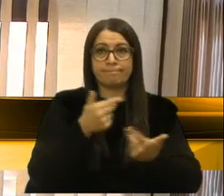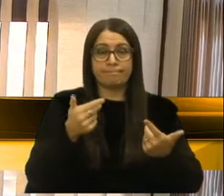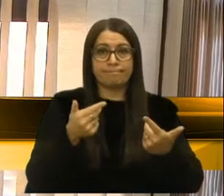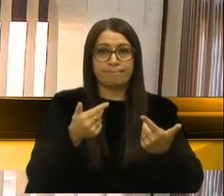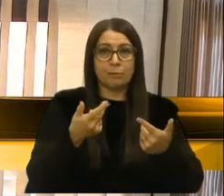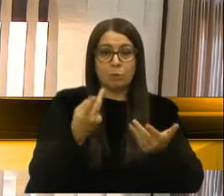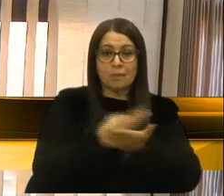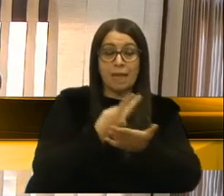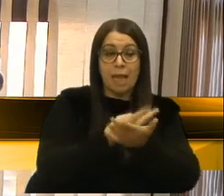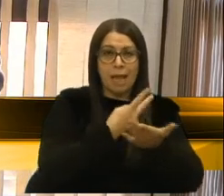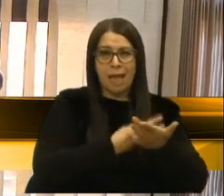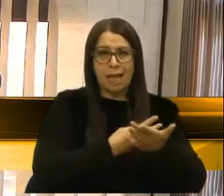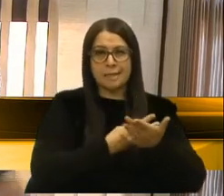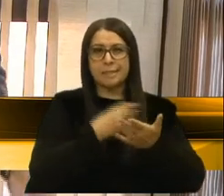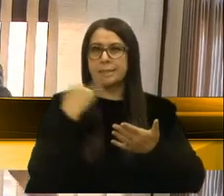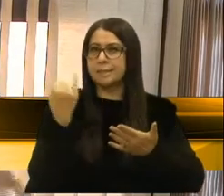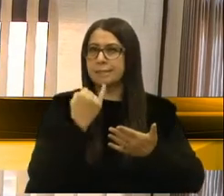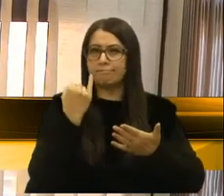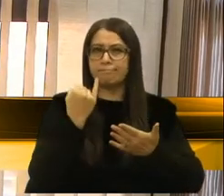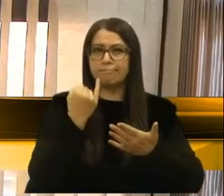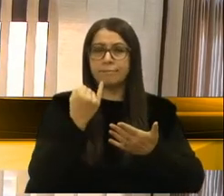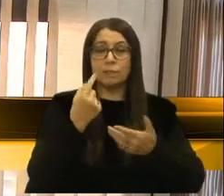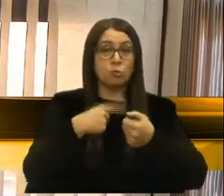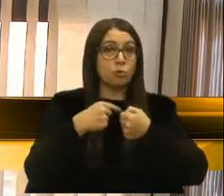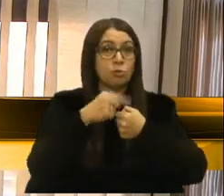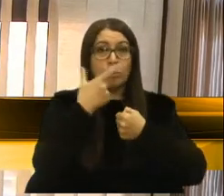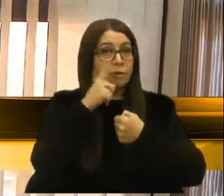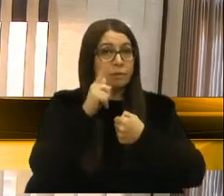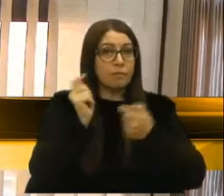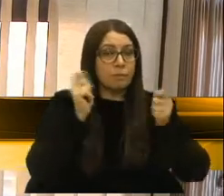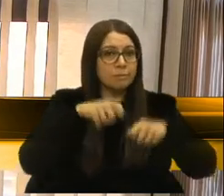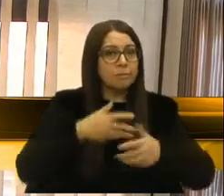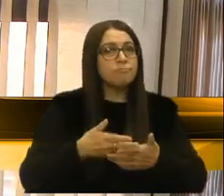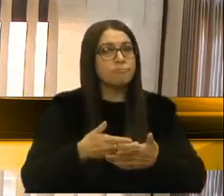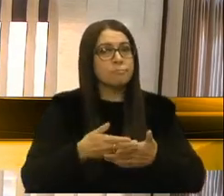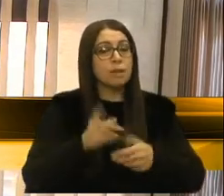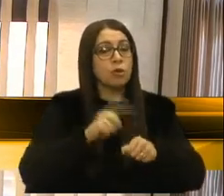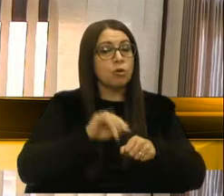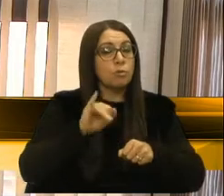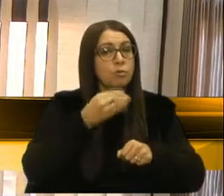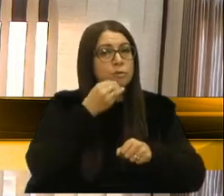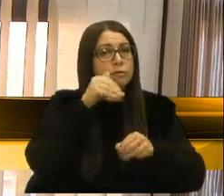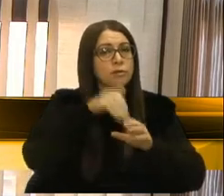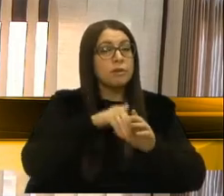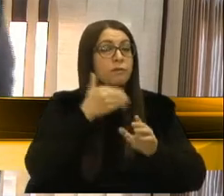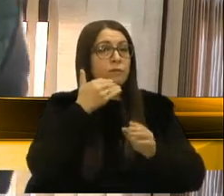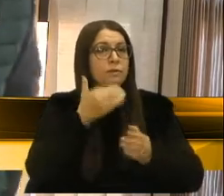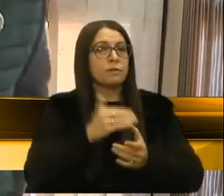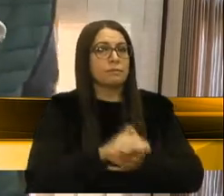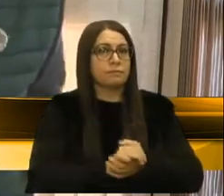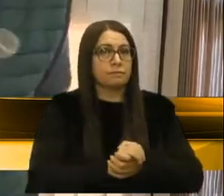inconsistências bastante importantes, e aí o município não teve essa possibilidade. Na hora oportuna, votarei favorável.